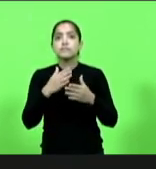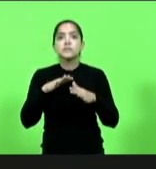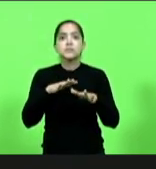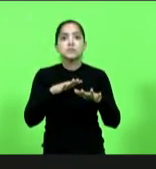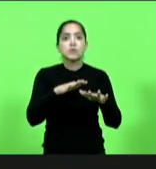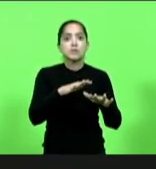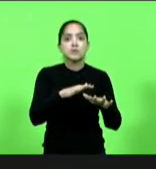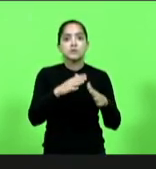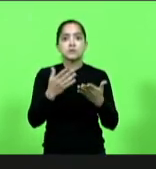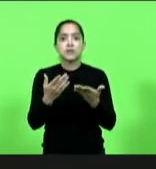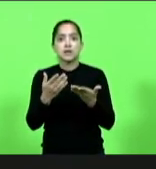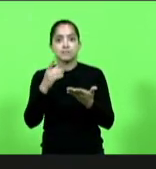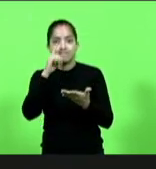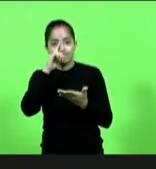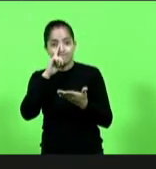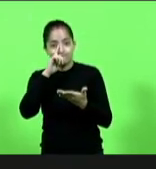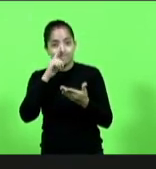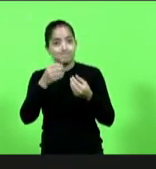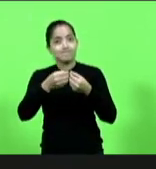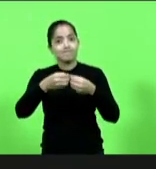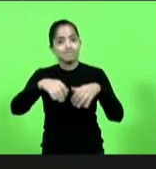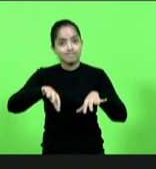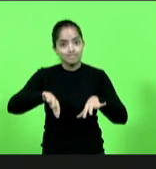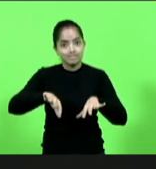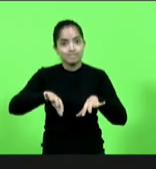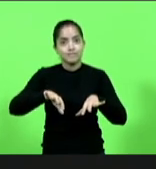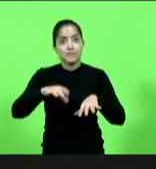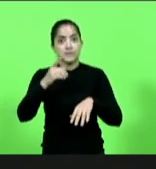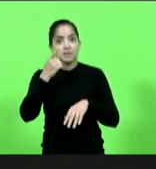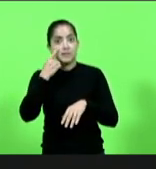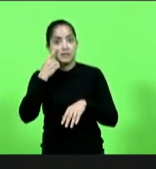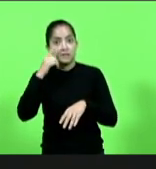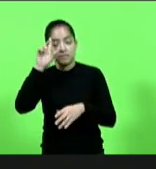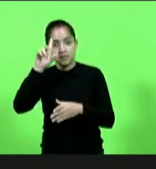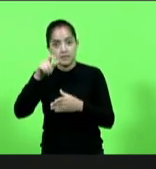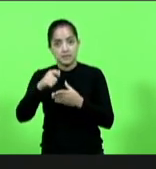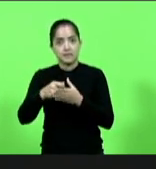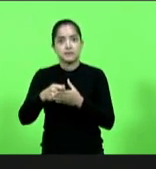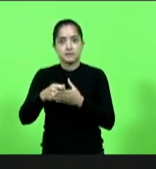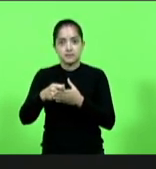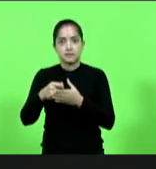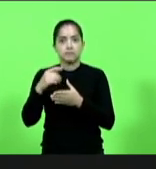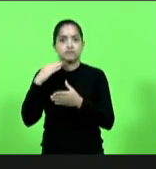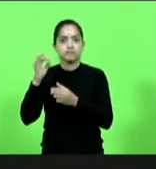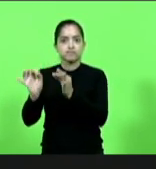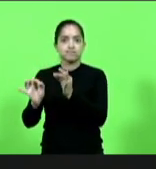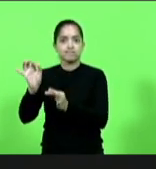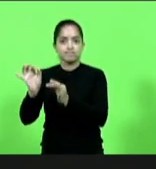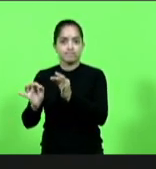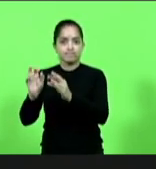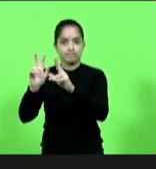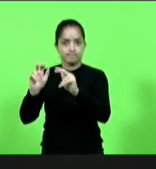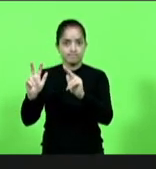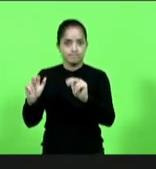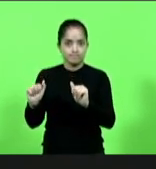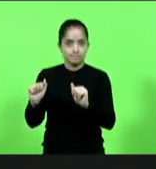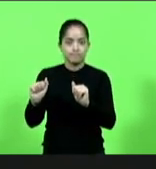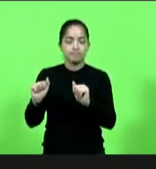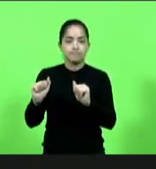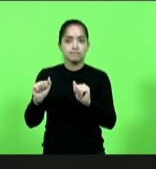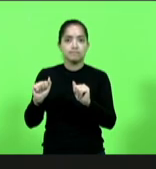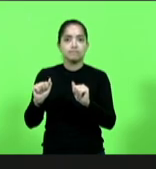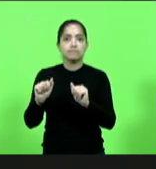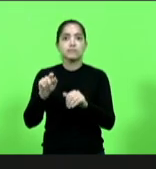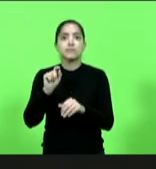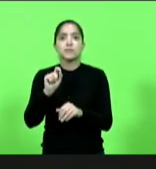dos riscos de graves prejuízos, caso não seja revista aí a decisão do juiz da Sexta Vara Federal de Florianópolis. A sentença